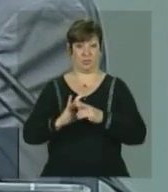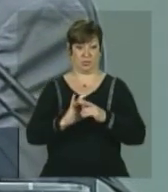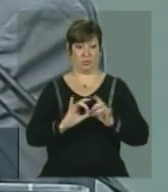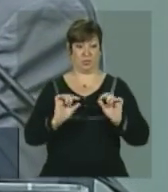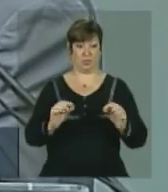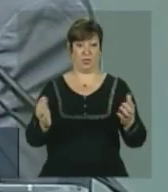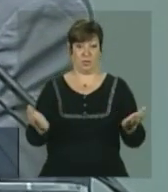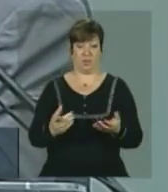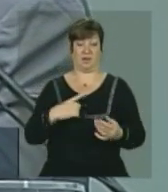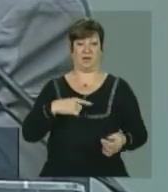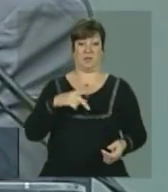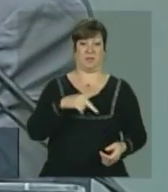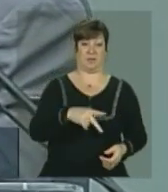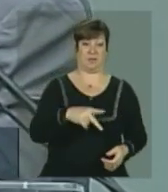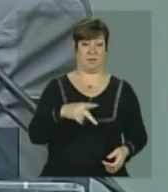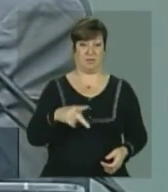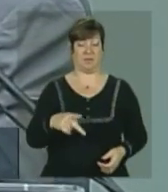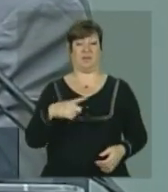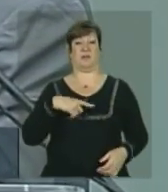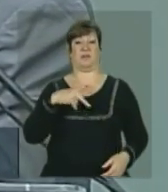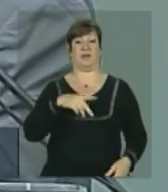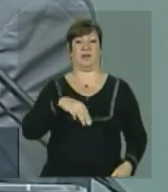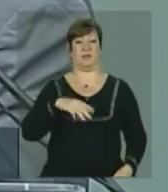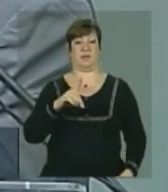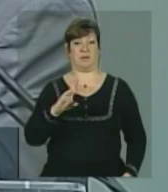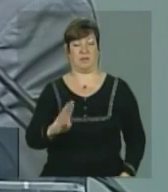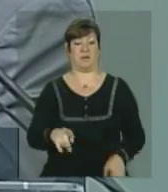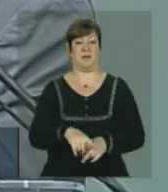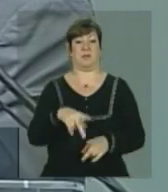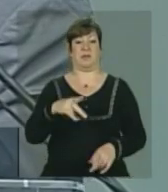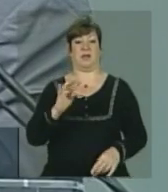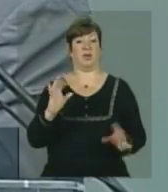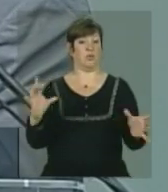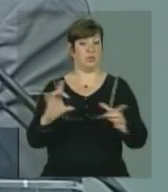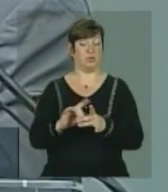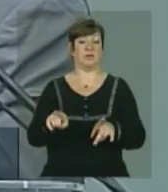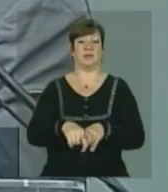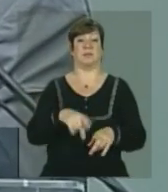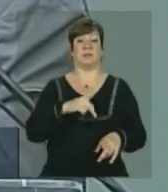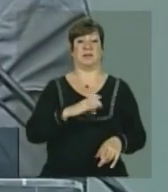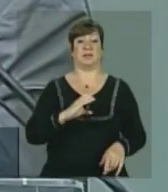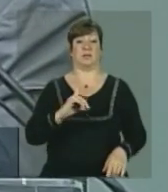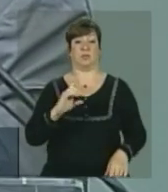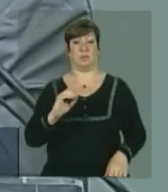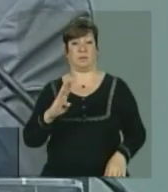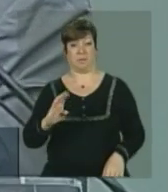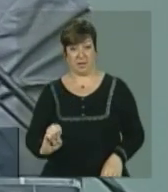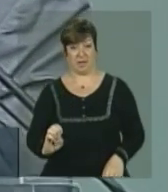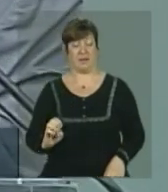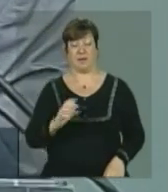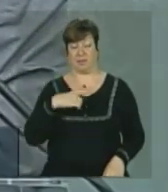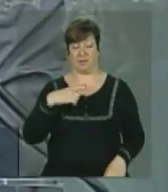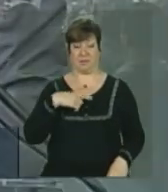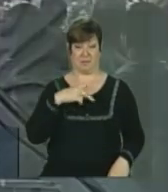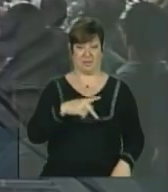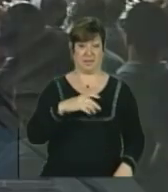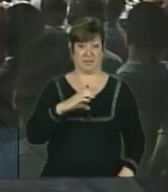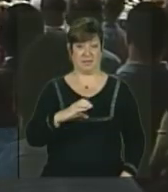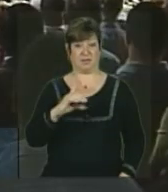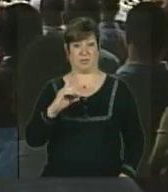PP, PMDB e PT aqui junto. E temos o PC do Bela na ponta também, com